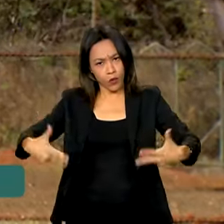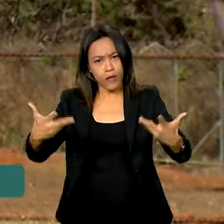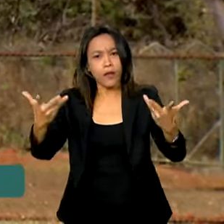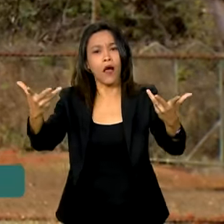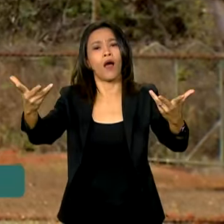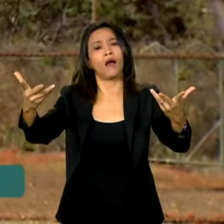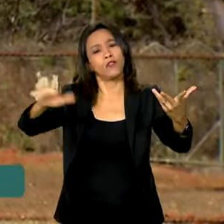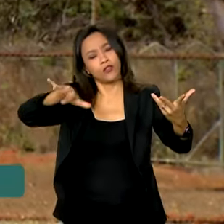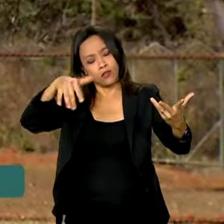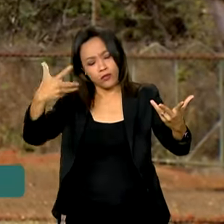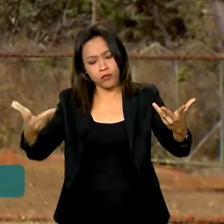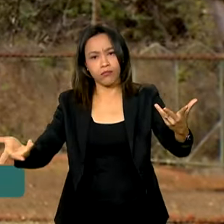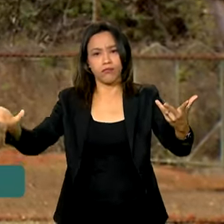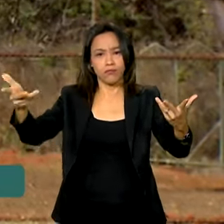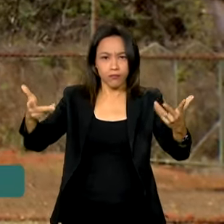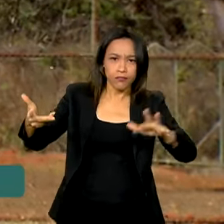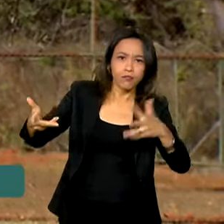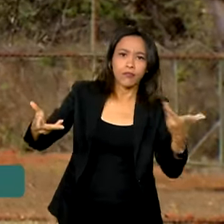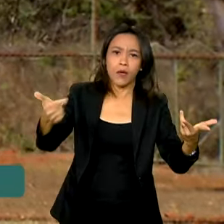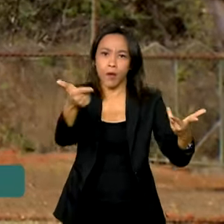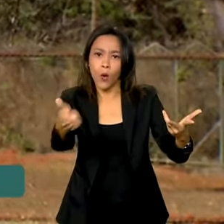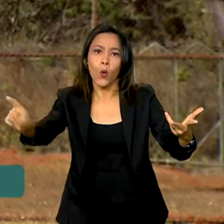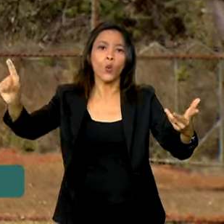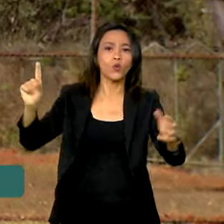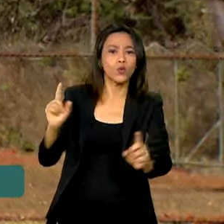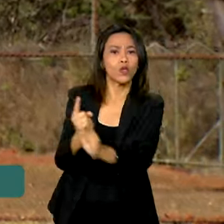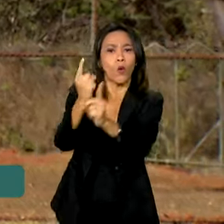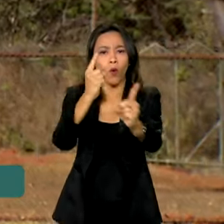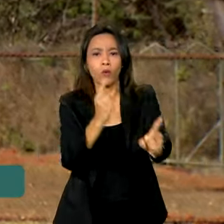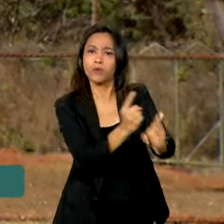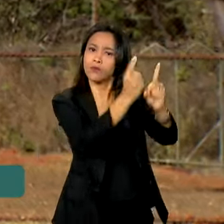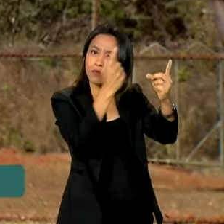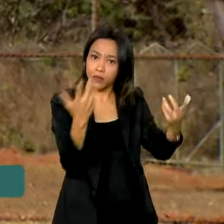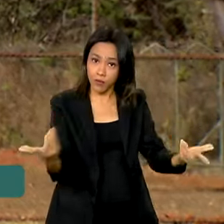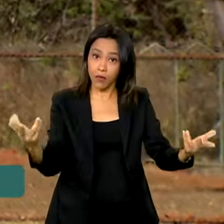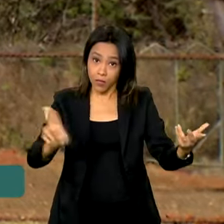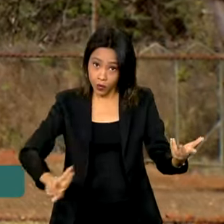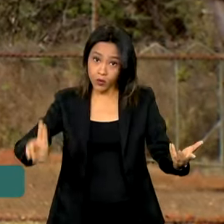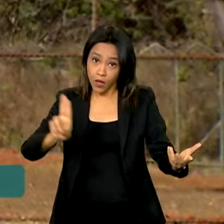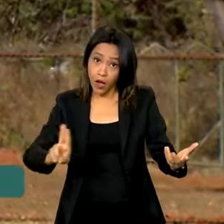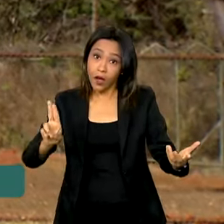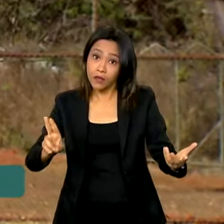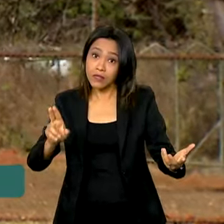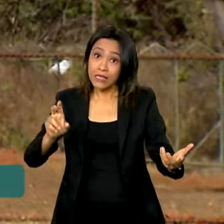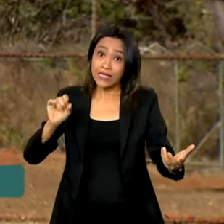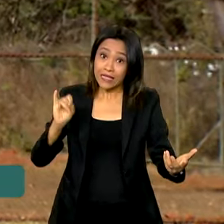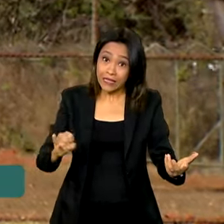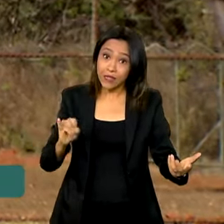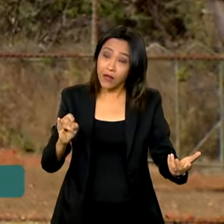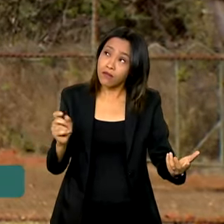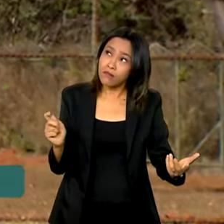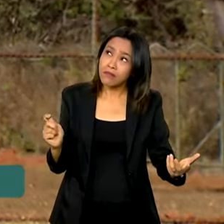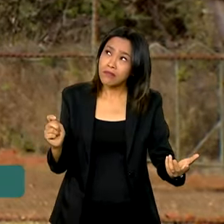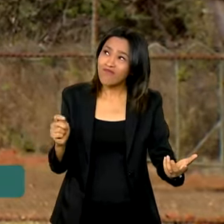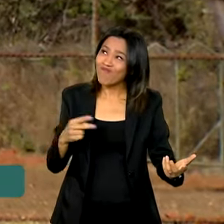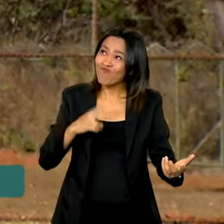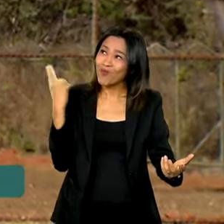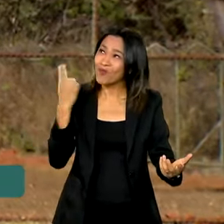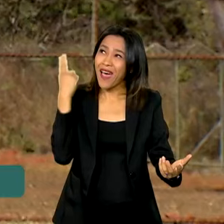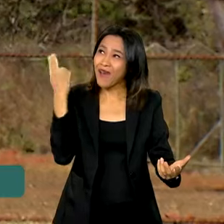Empréstimo para outras forças, para serem utilizadas em solenidades. E caso ela esteja inservível, aí a gente